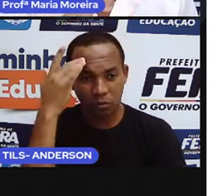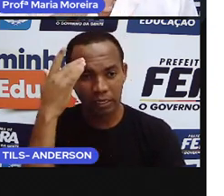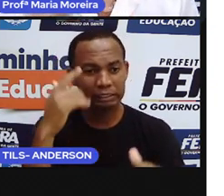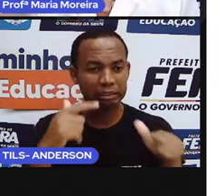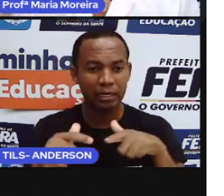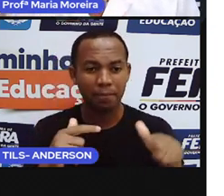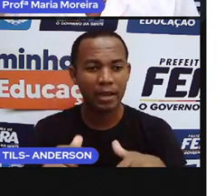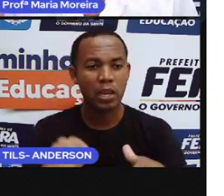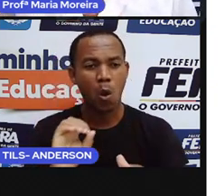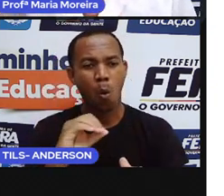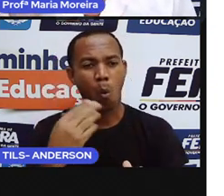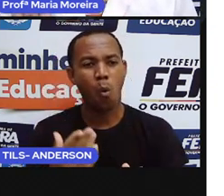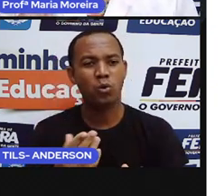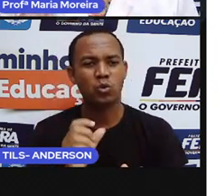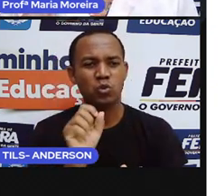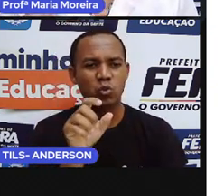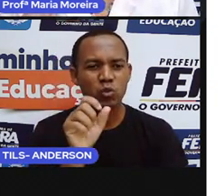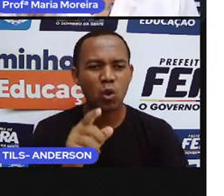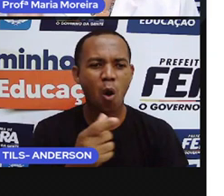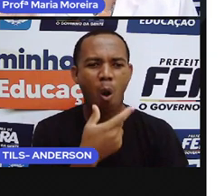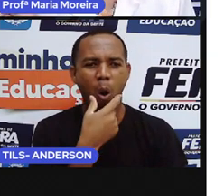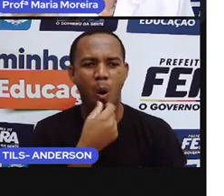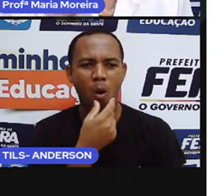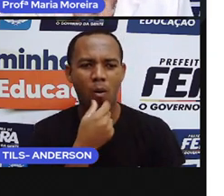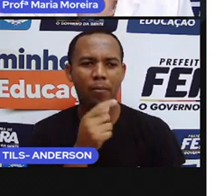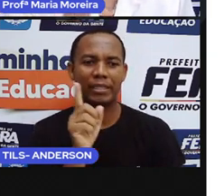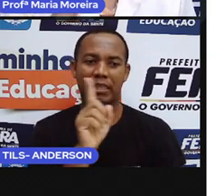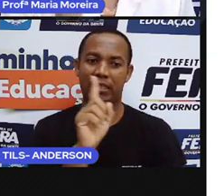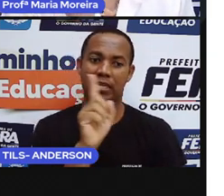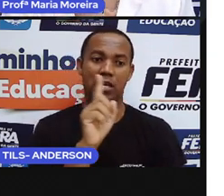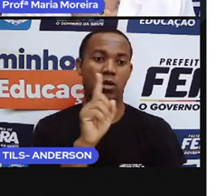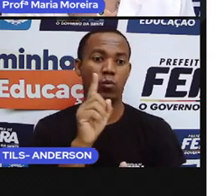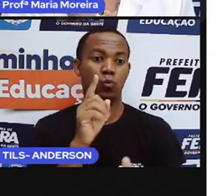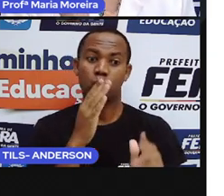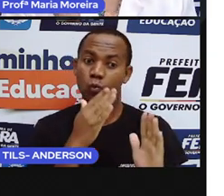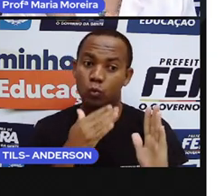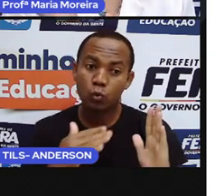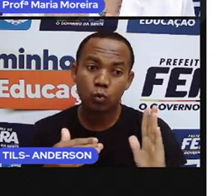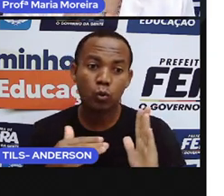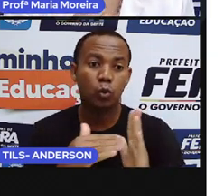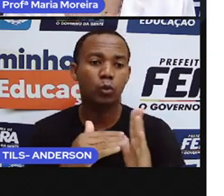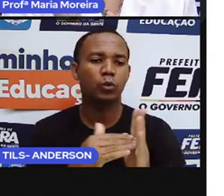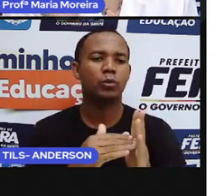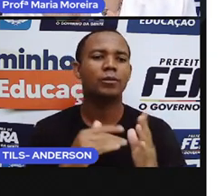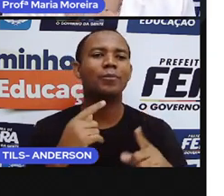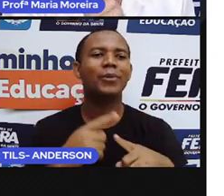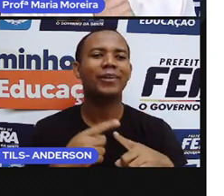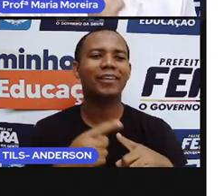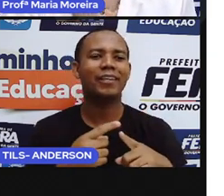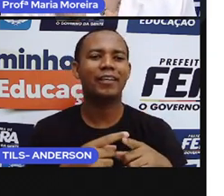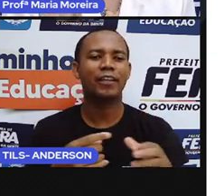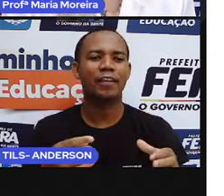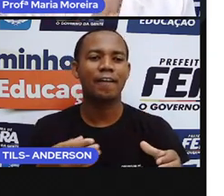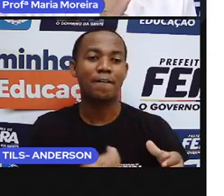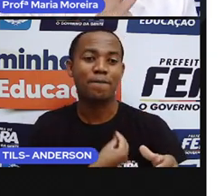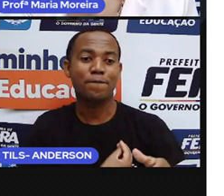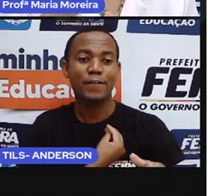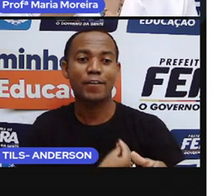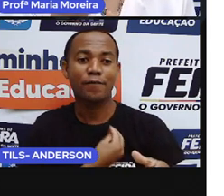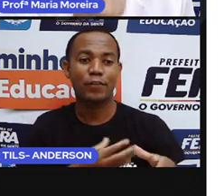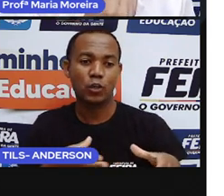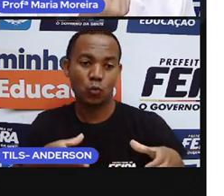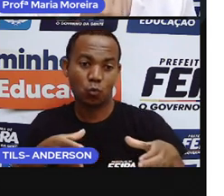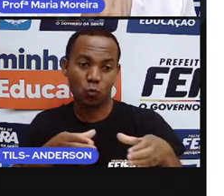apenas dos homens. Não é obrigação apenas das mulheres. É obrigação de todos. Porque eles vivem em quê? Em uma